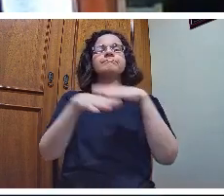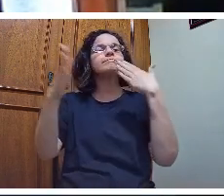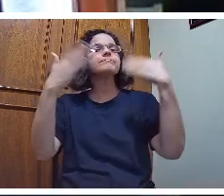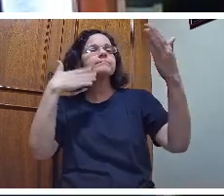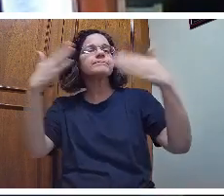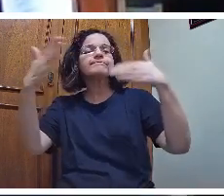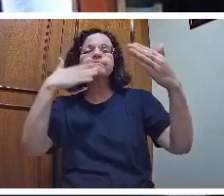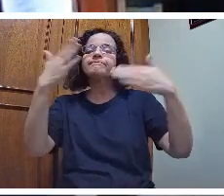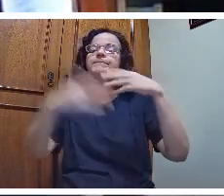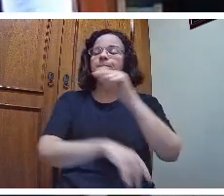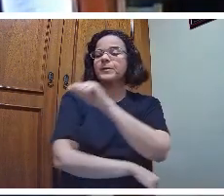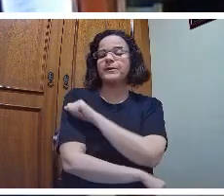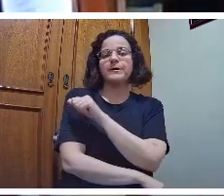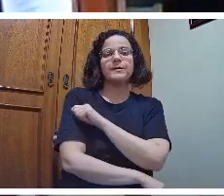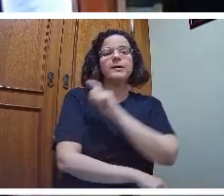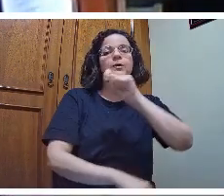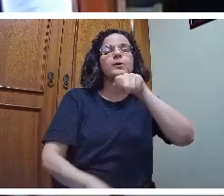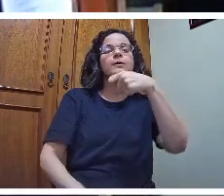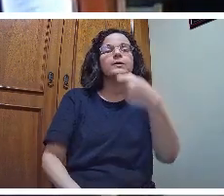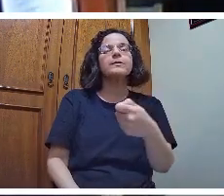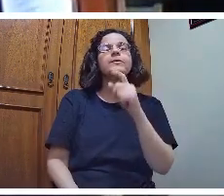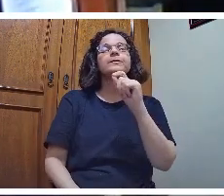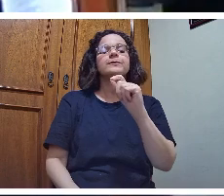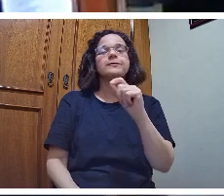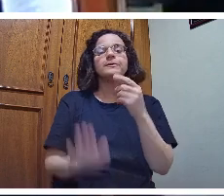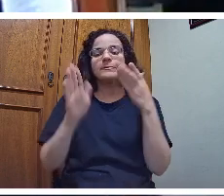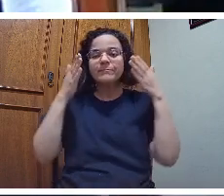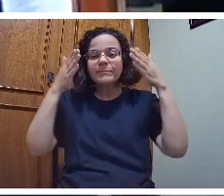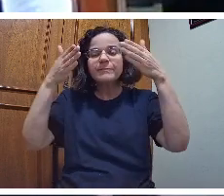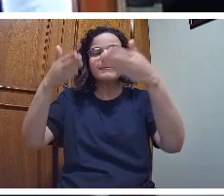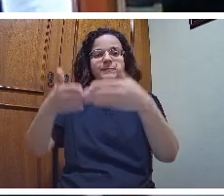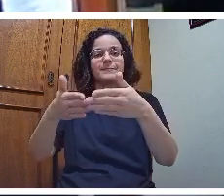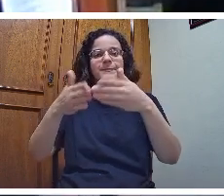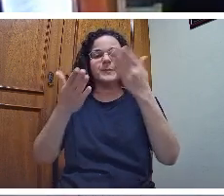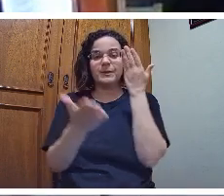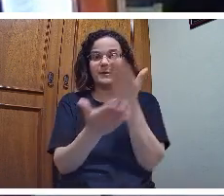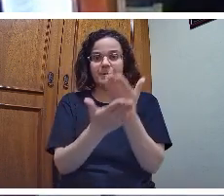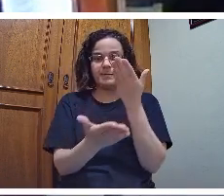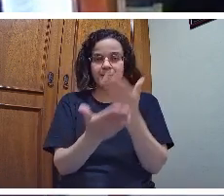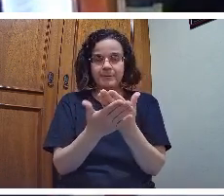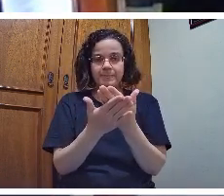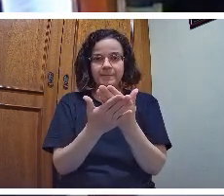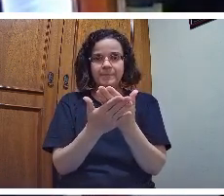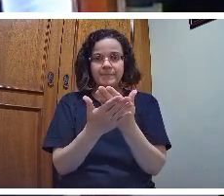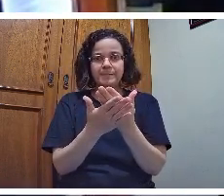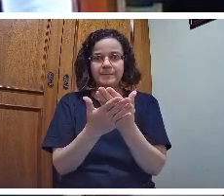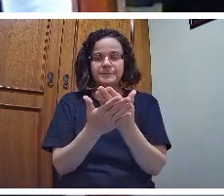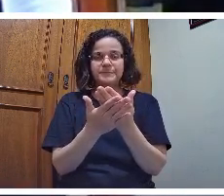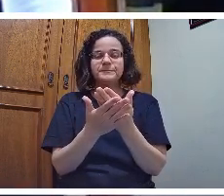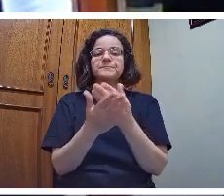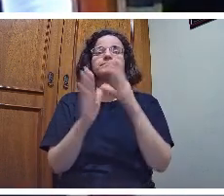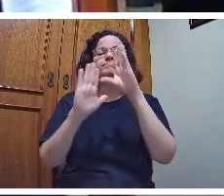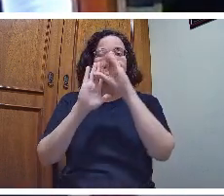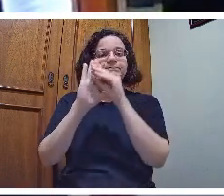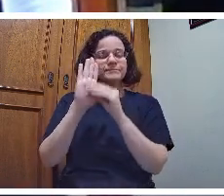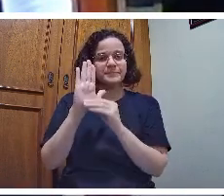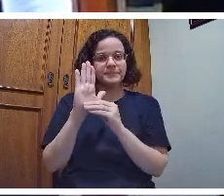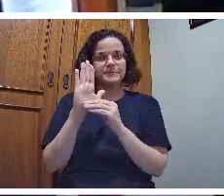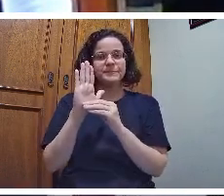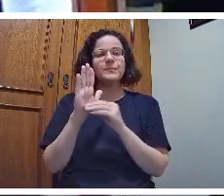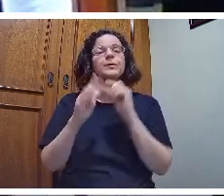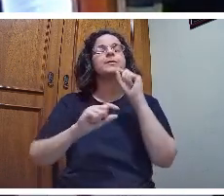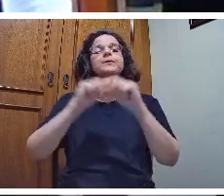os alunos sobre aquilo que será tratado especificamente naquela aula, naquele conjunto, na unidade de